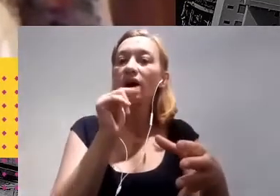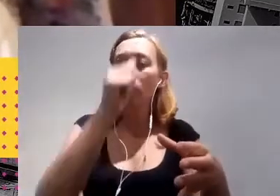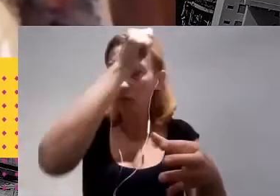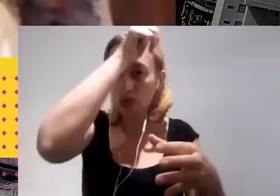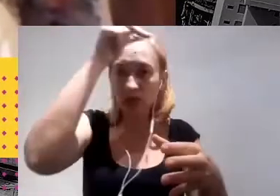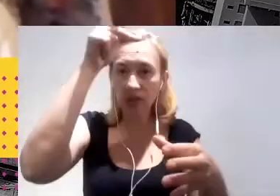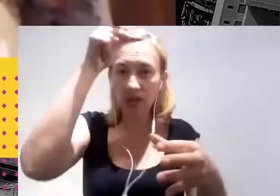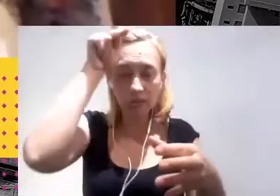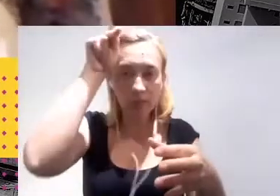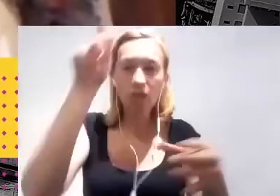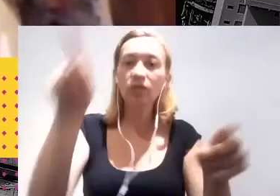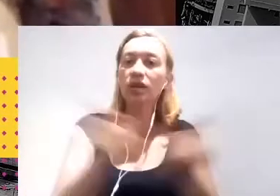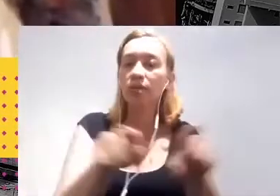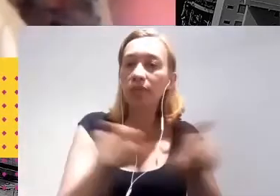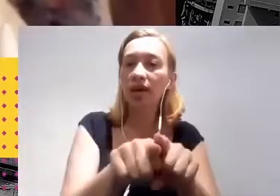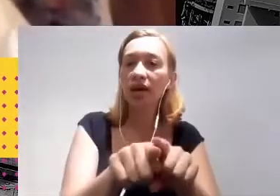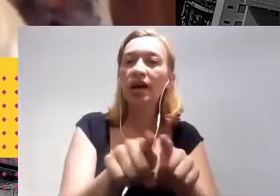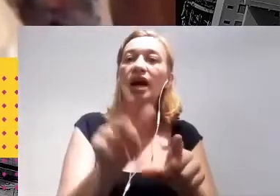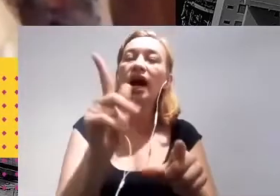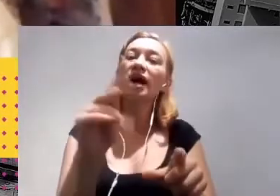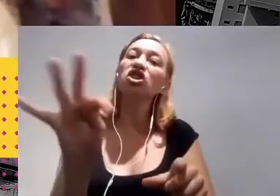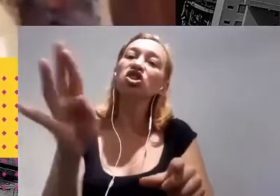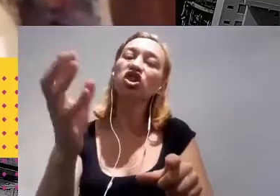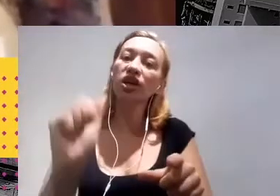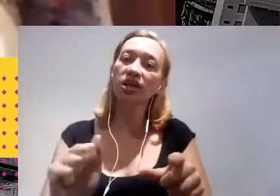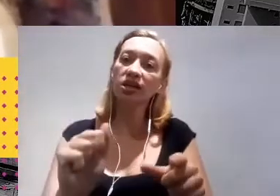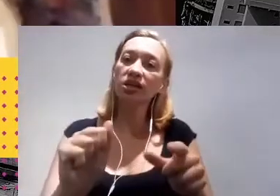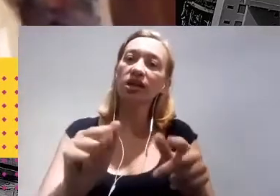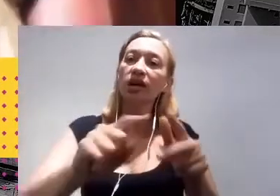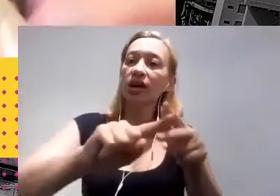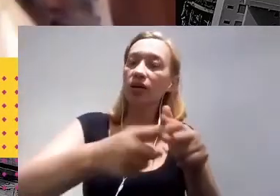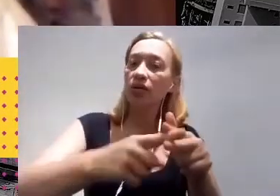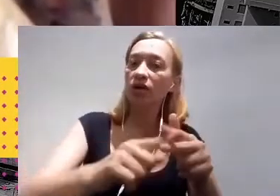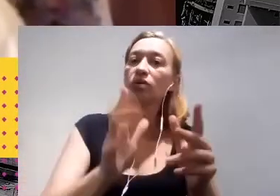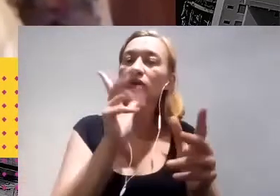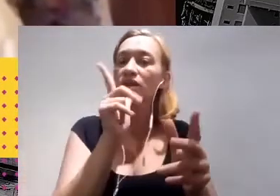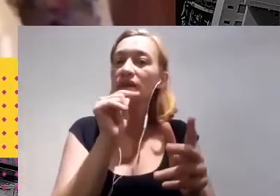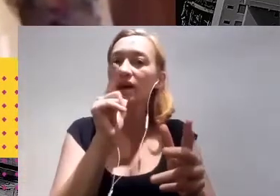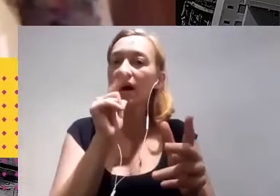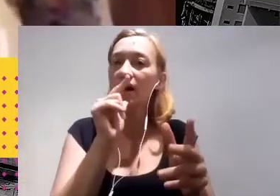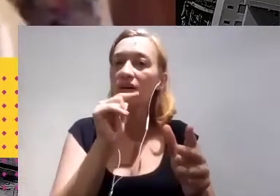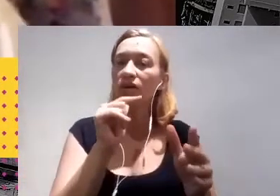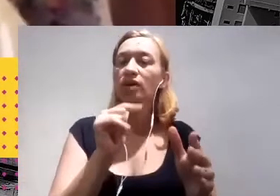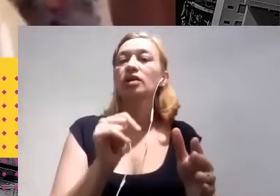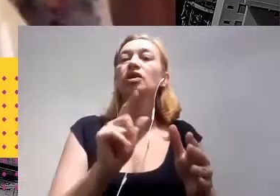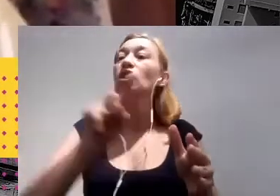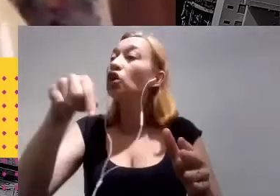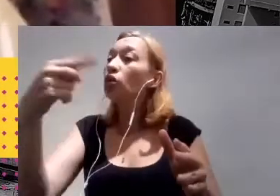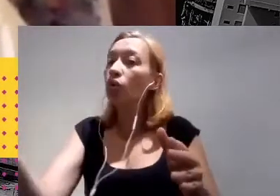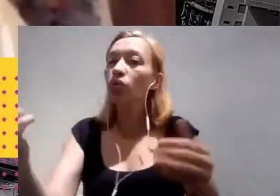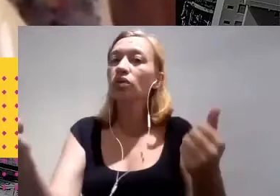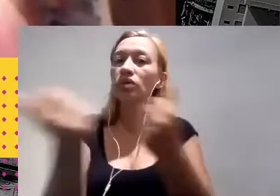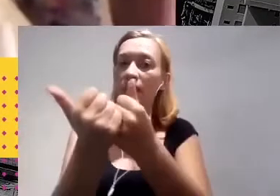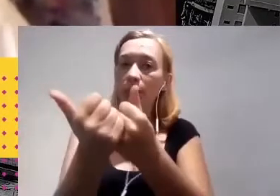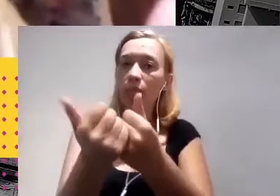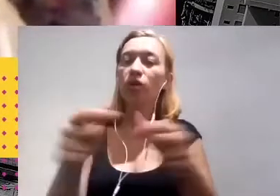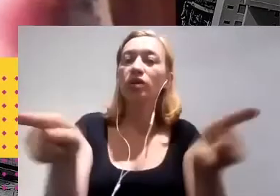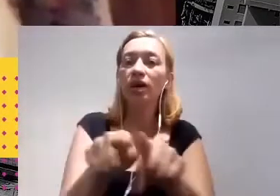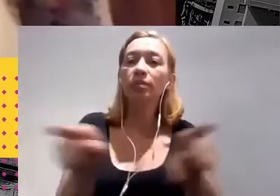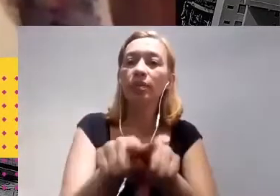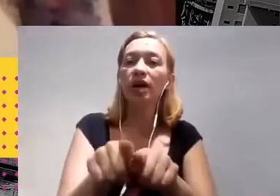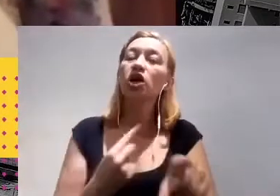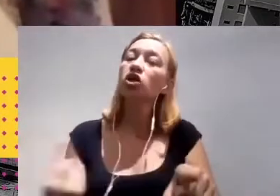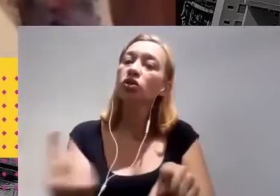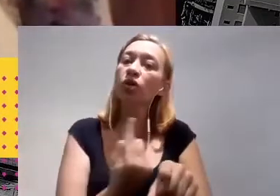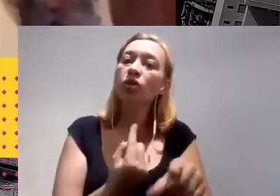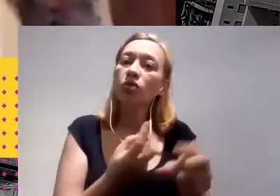de Água, Aresc, junto com a Agência Nacional de Águas, TNC, outros parceiros, nós identificamos ali